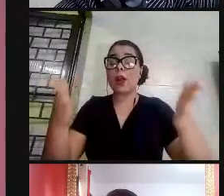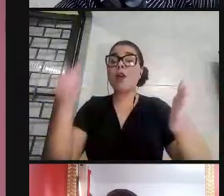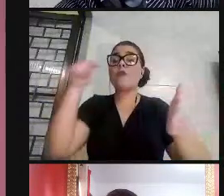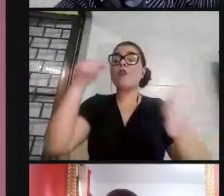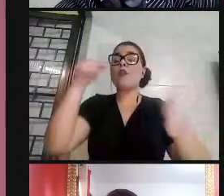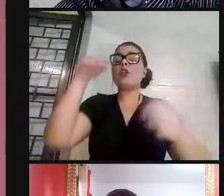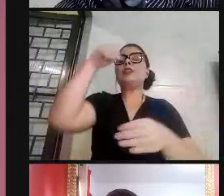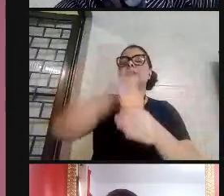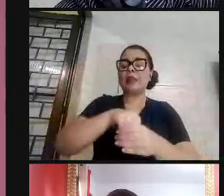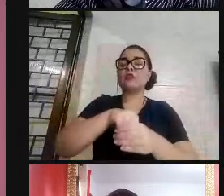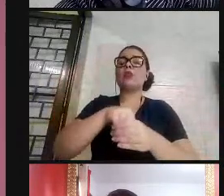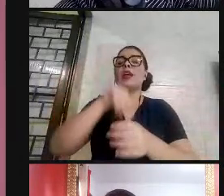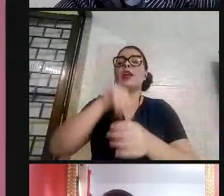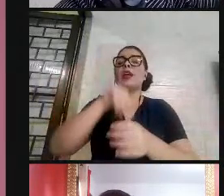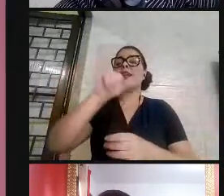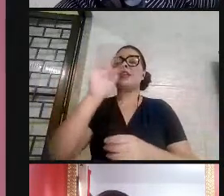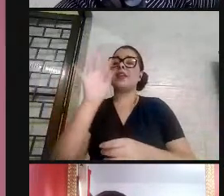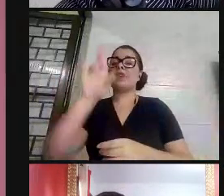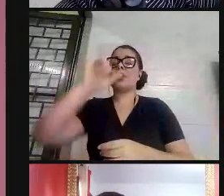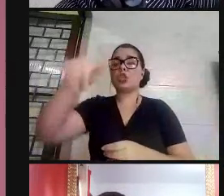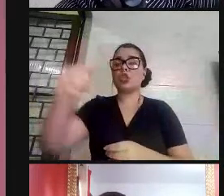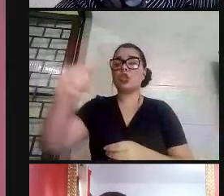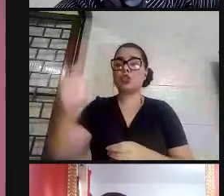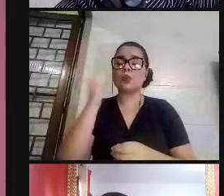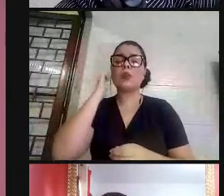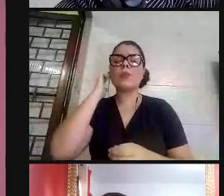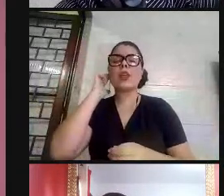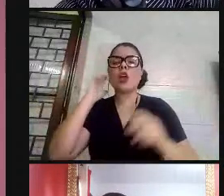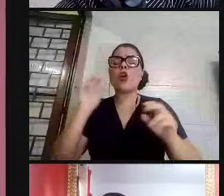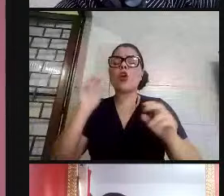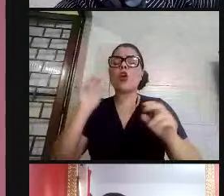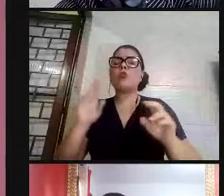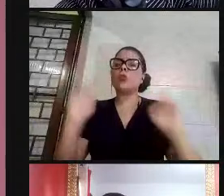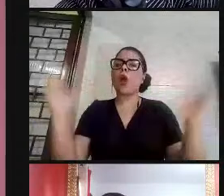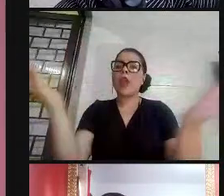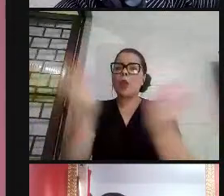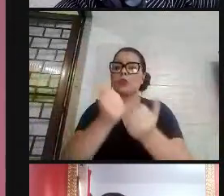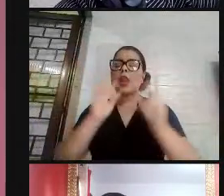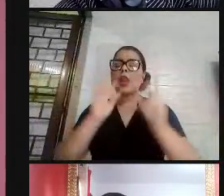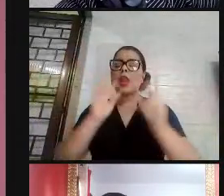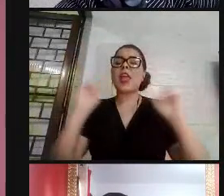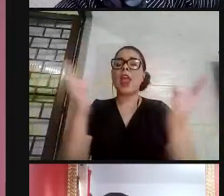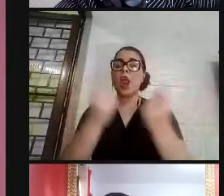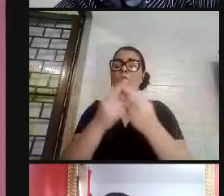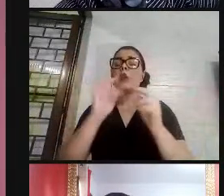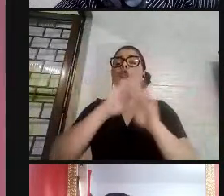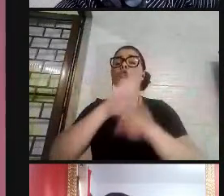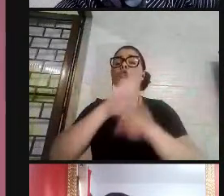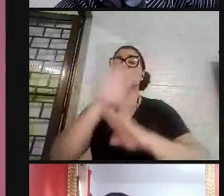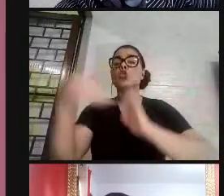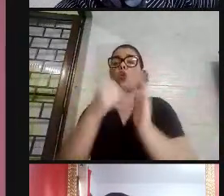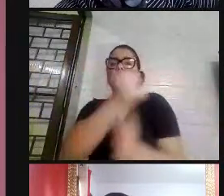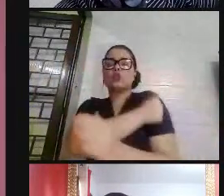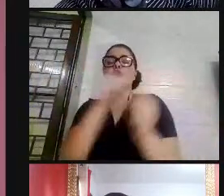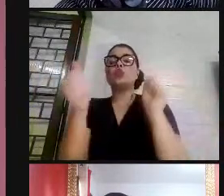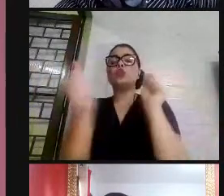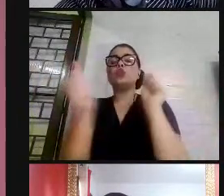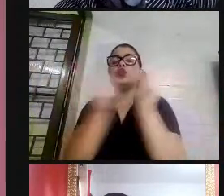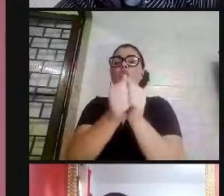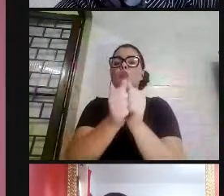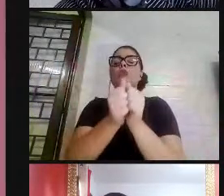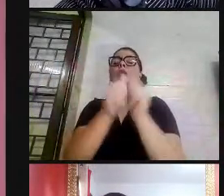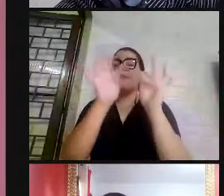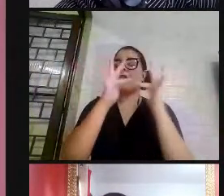MSRJ, onde nós reunimos todos os alunos, os pais, os responsáveis